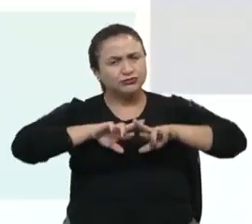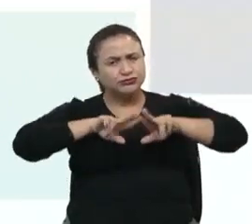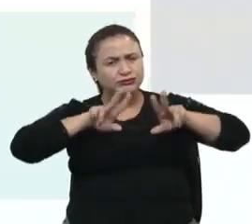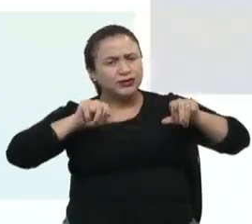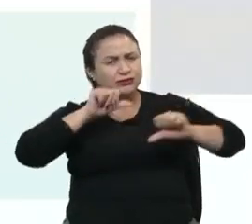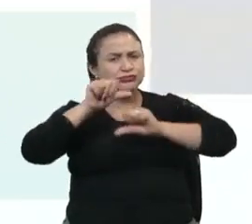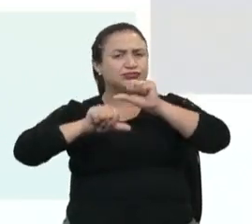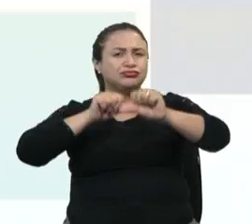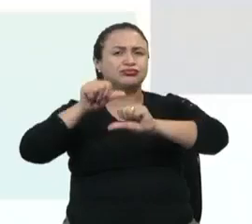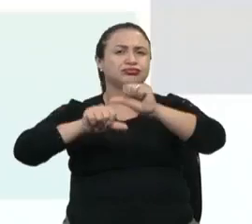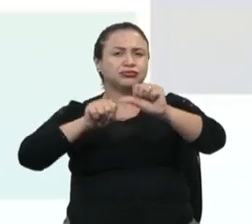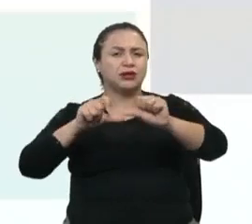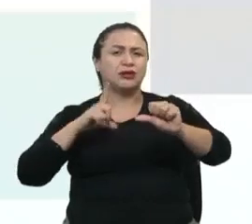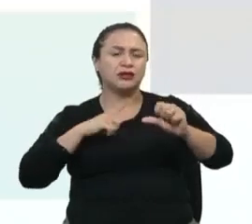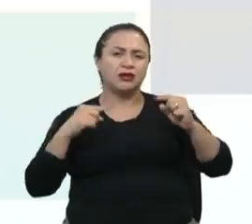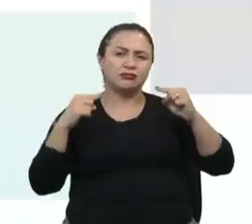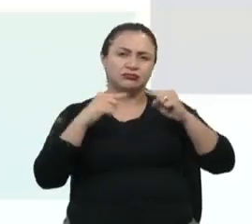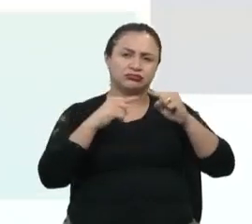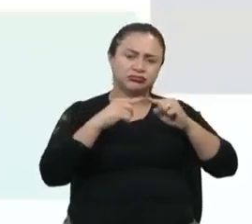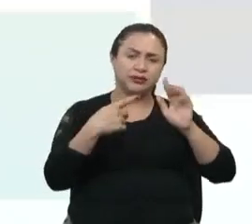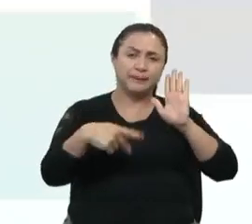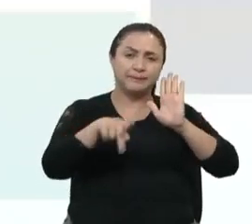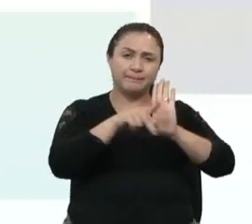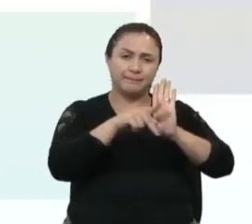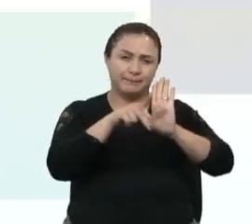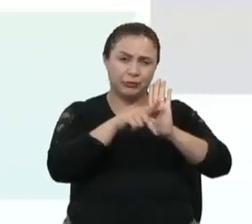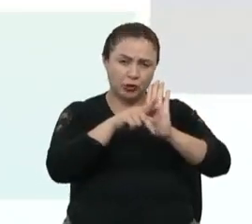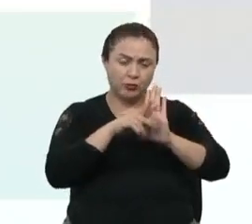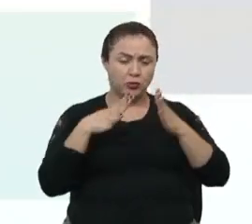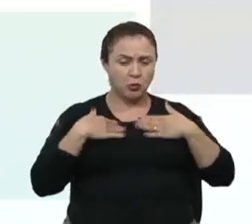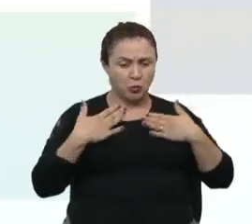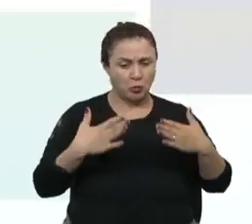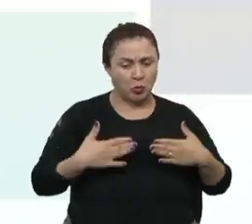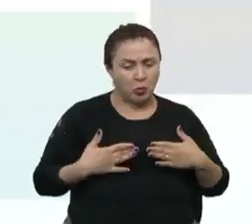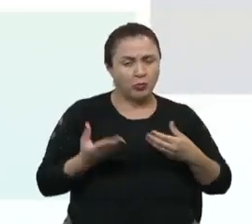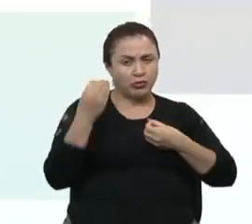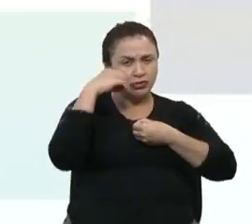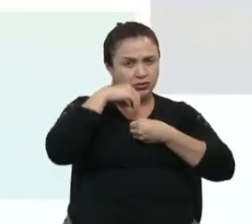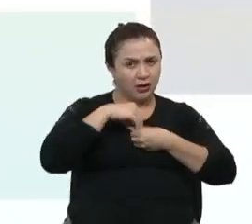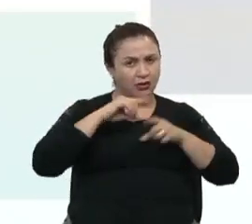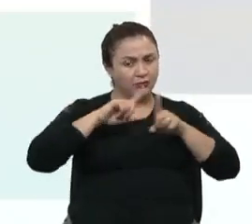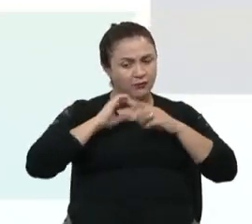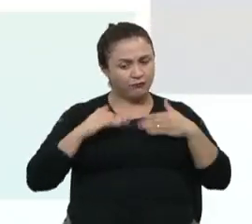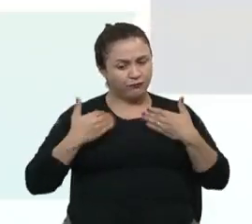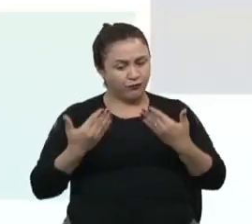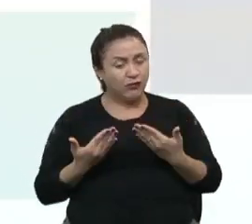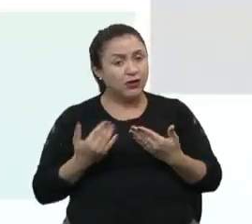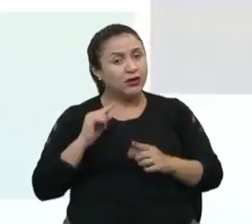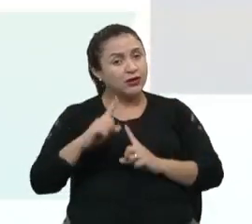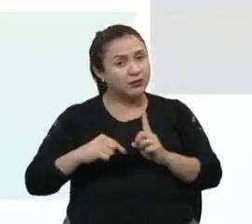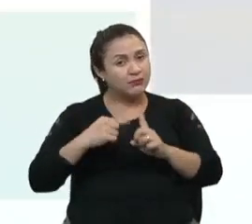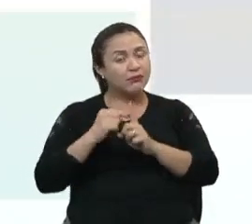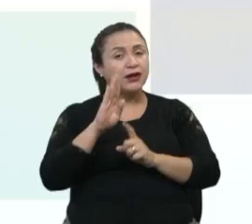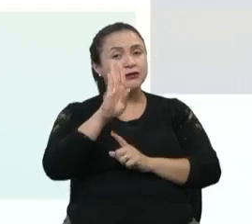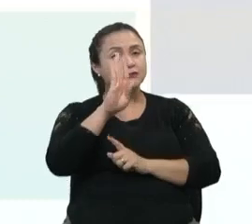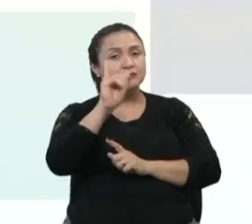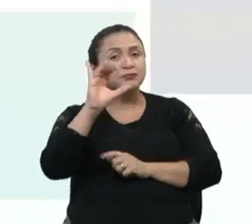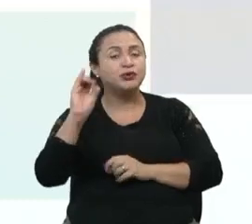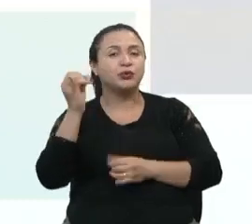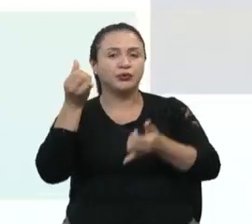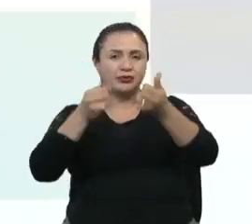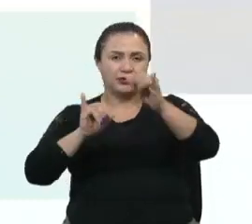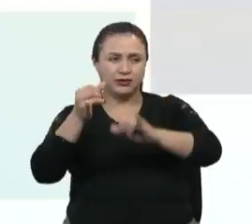tanto de ordem anatômica como funcional e também bioquímicas. E